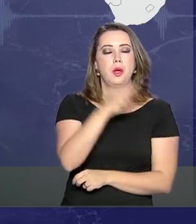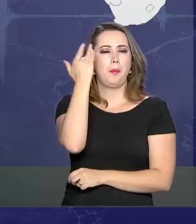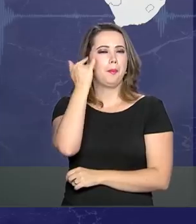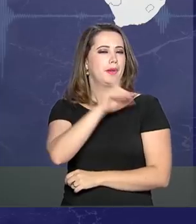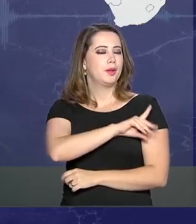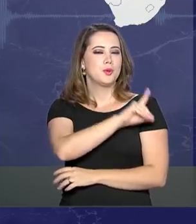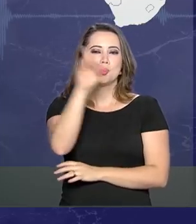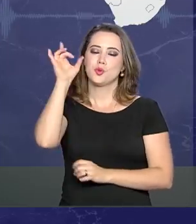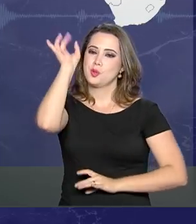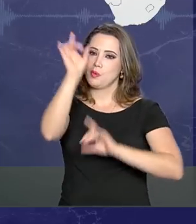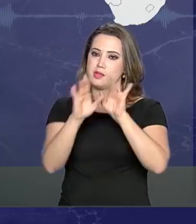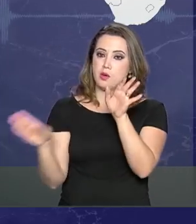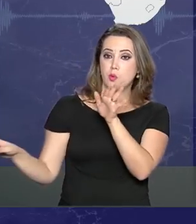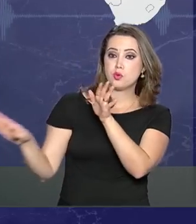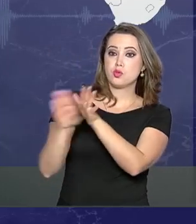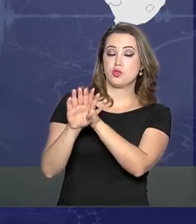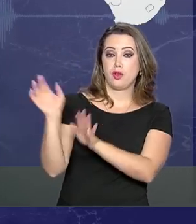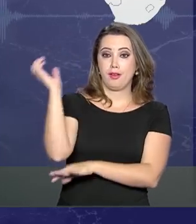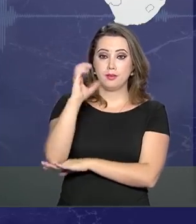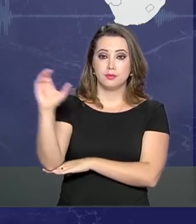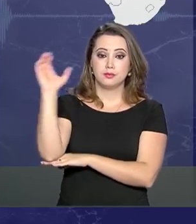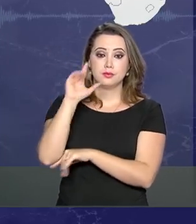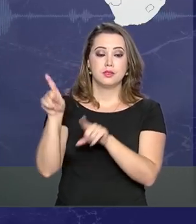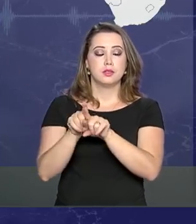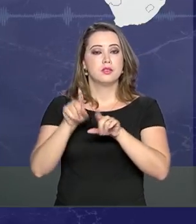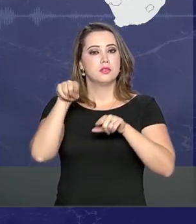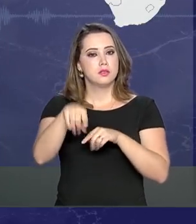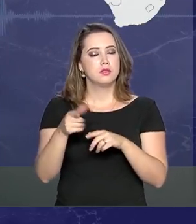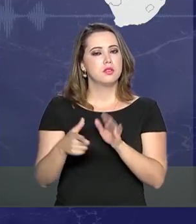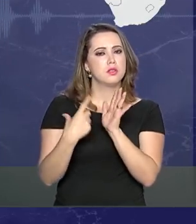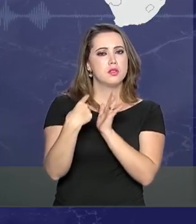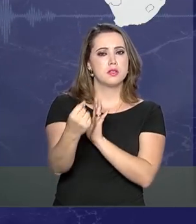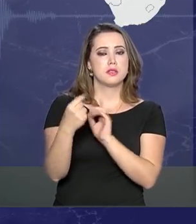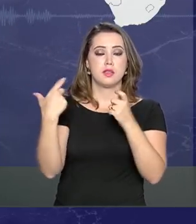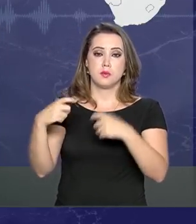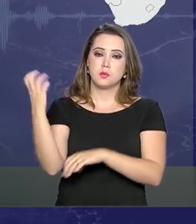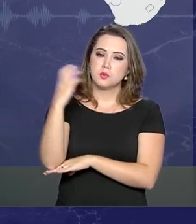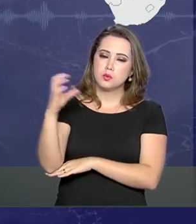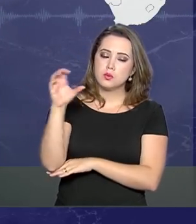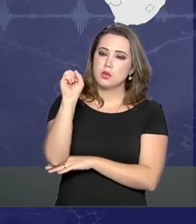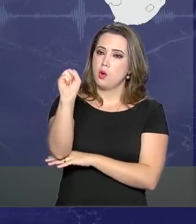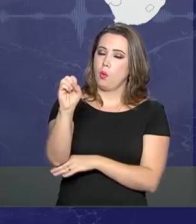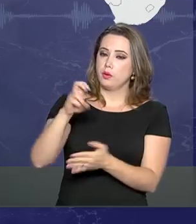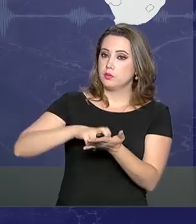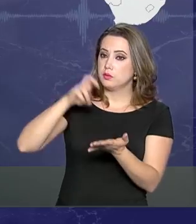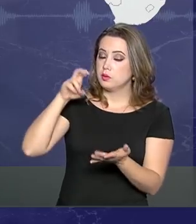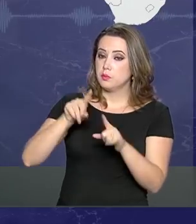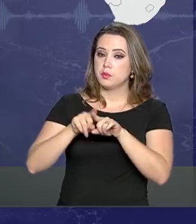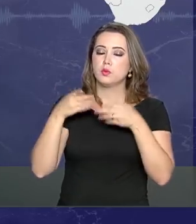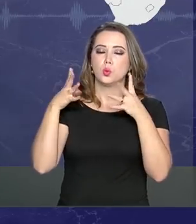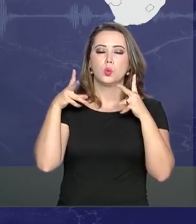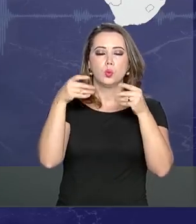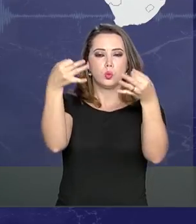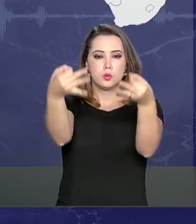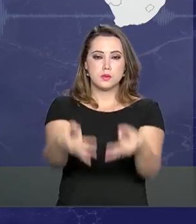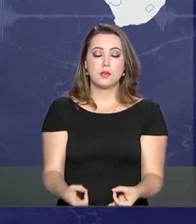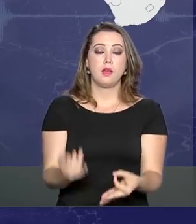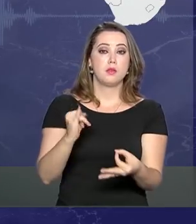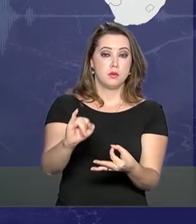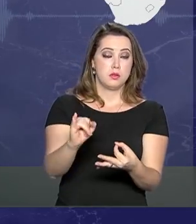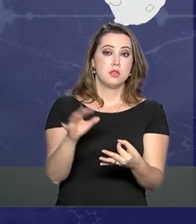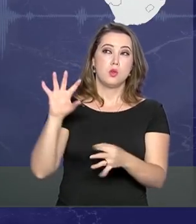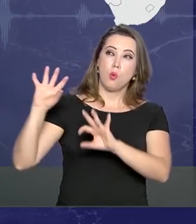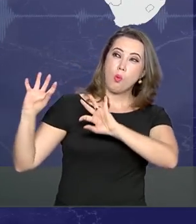que devemos finalmente chegar no continente gelado. A previsão é que saiamos de Punta Arenas às 8 da manhã. Dando tudo certo, se a